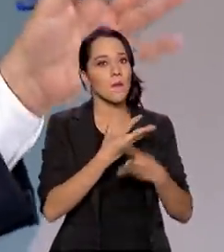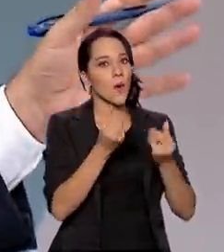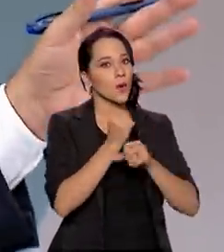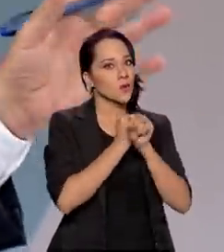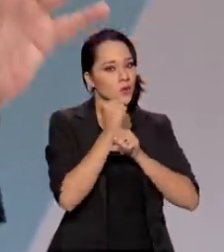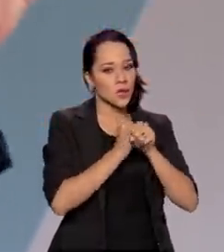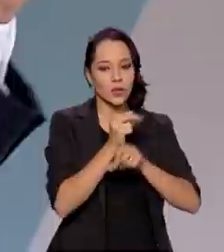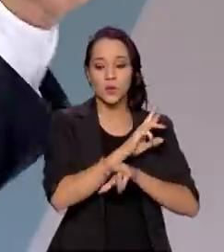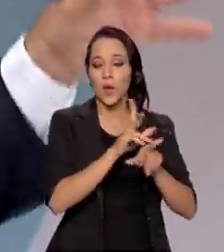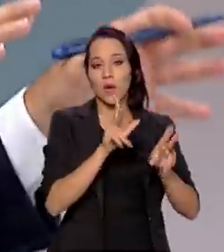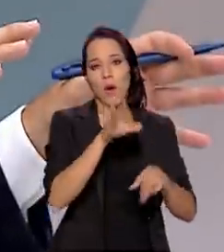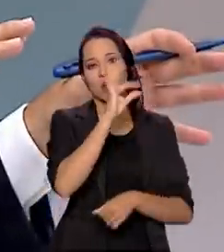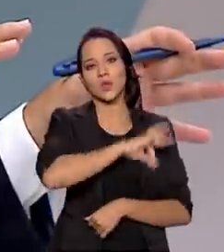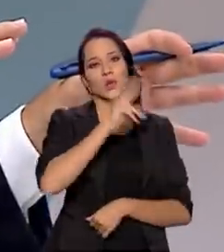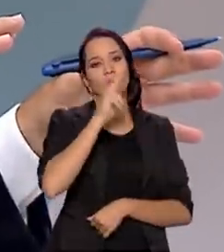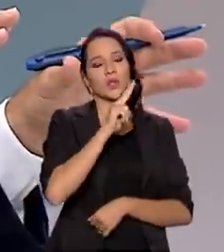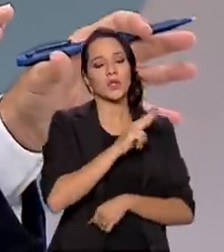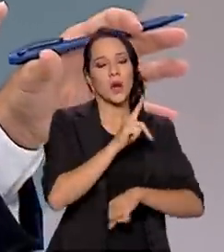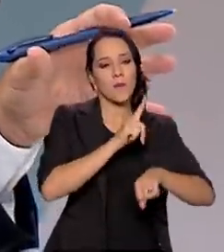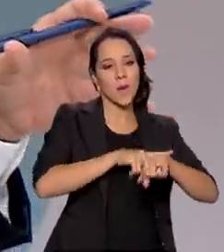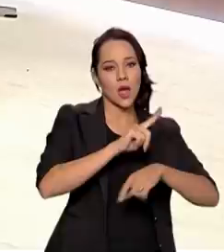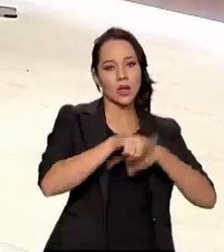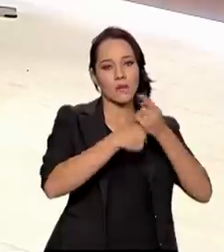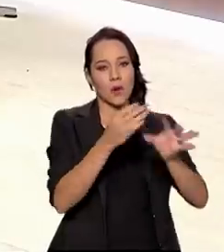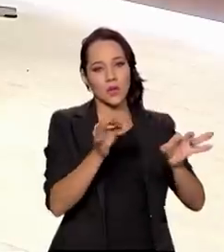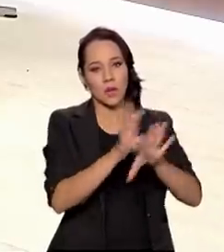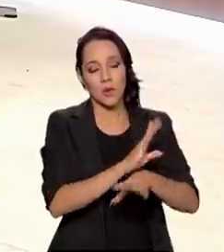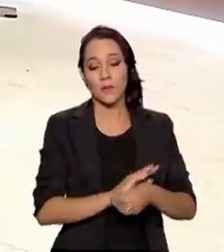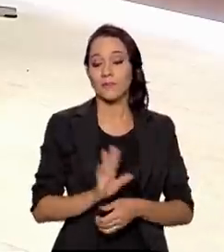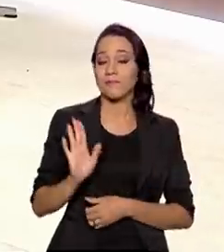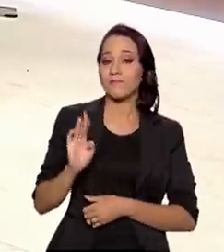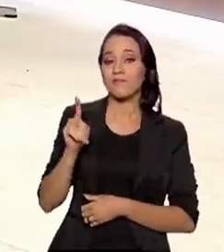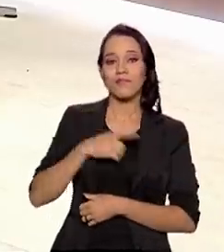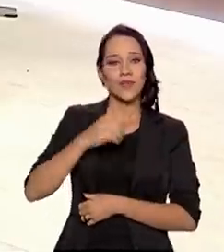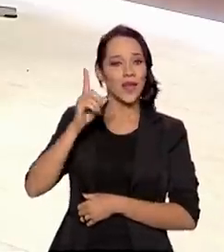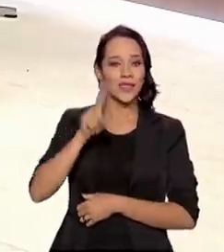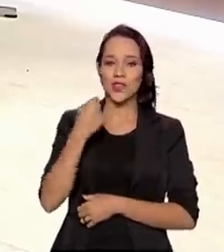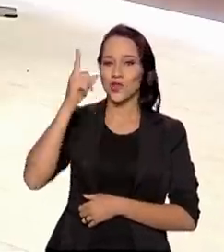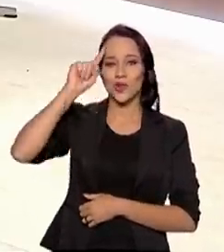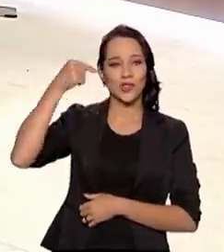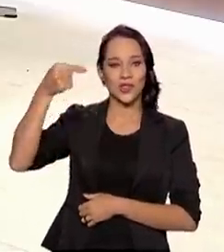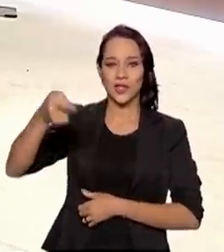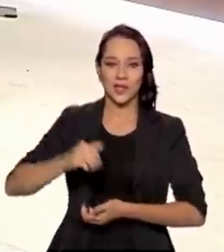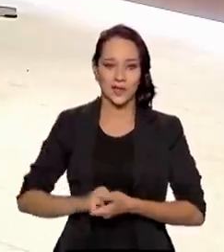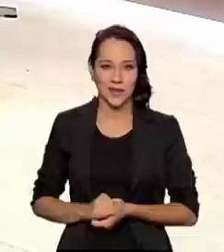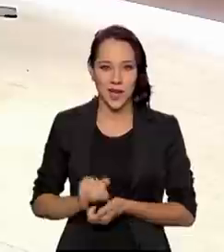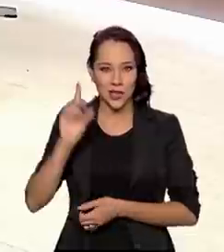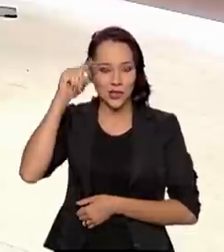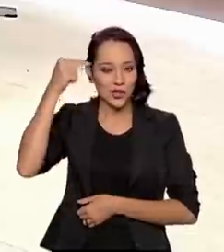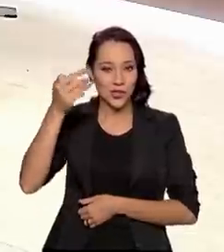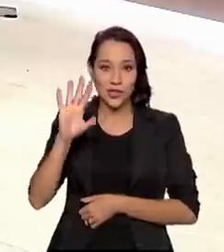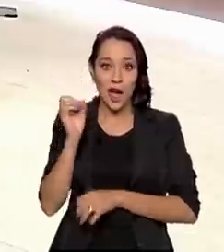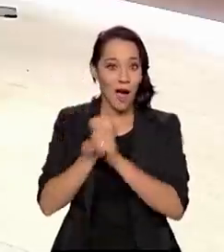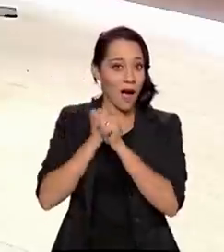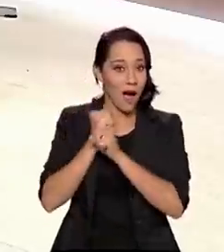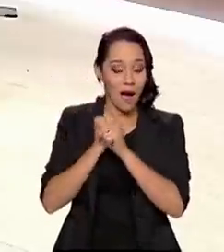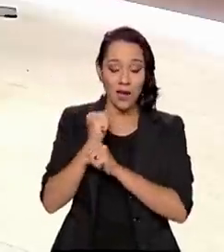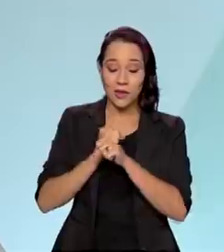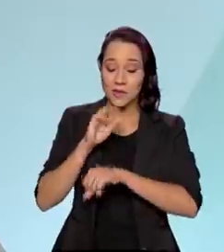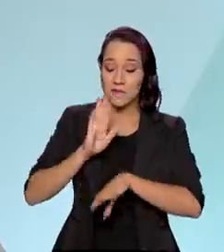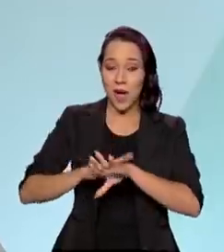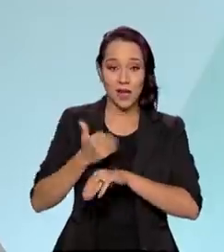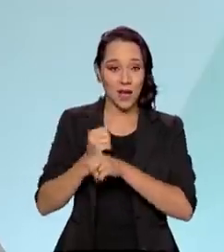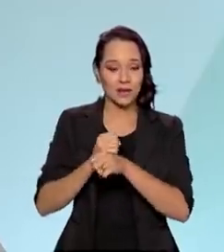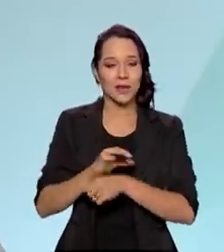muito tempo, não é que nem o auxílio emergencial, que foi ali tópico. Exatamente. Esse é o nosso dia a dia, e é o nosso dia a dia há décadas. Justamente. E a